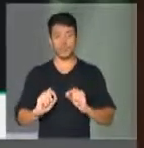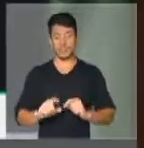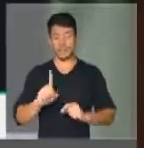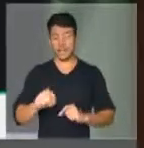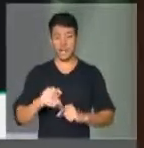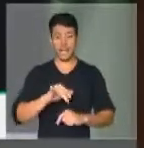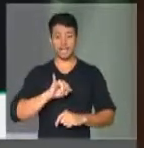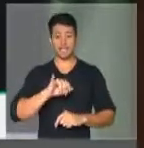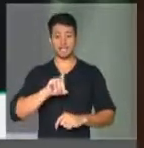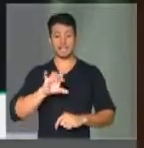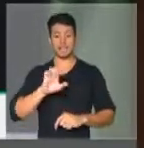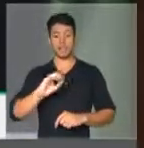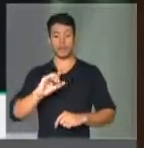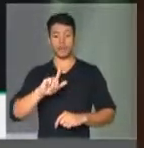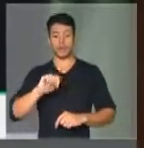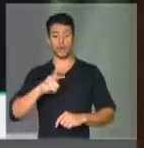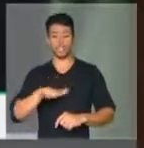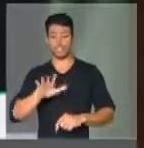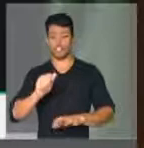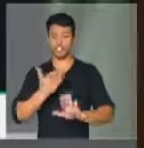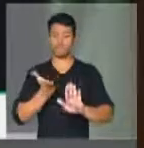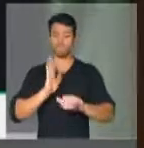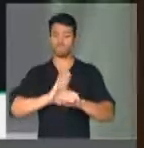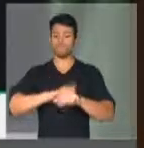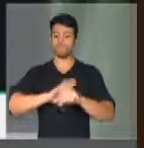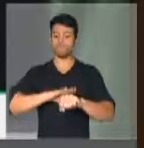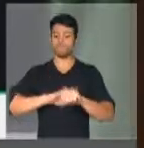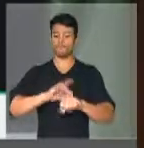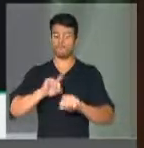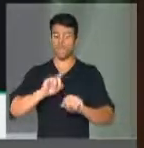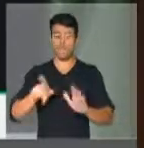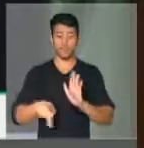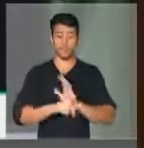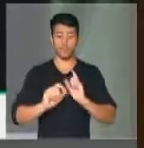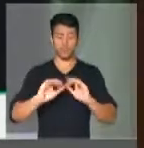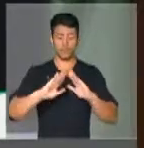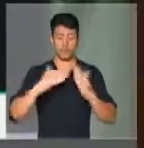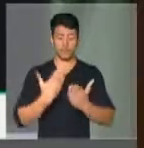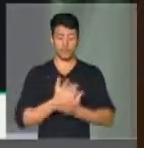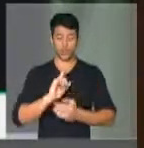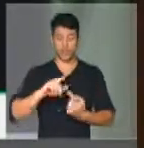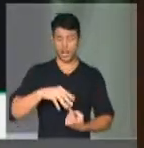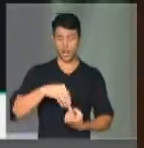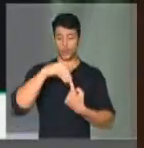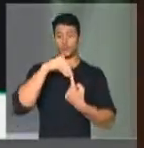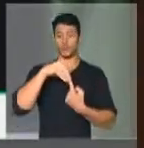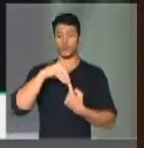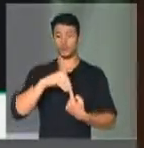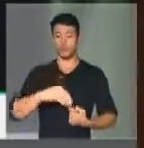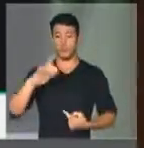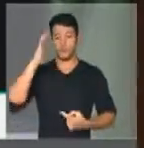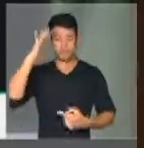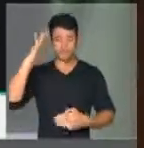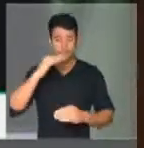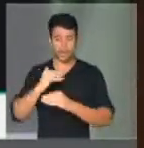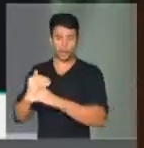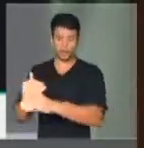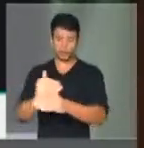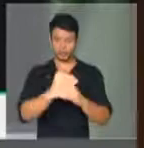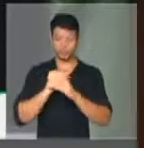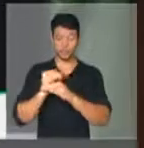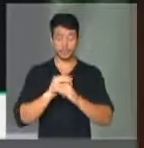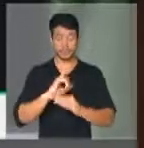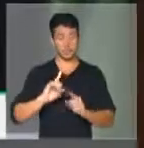ideologia, é uma escola única, com um pensamento único, da